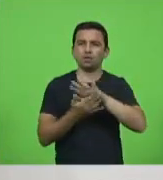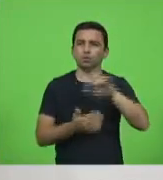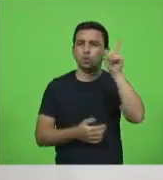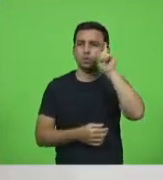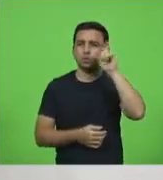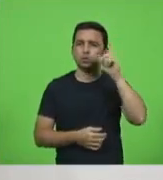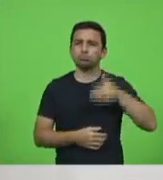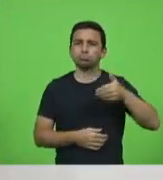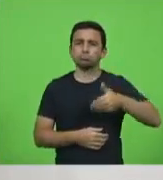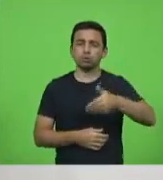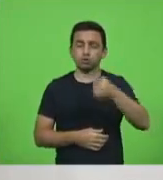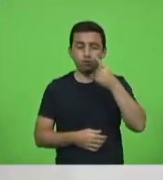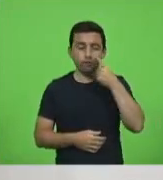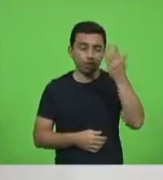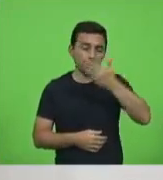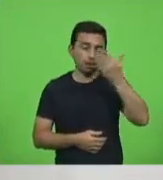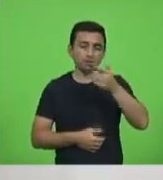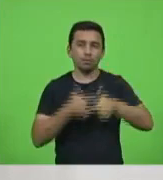vejo esse rapaz trabalhar.